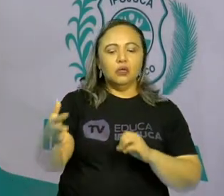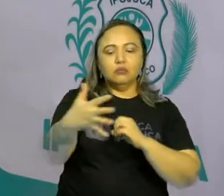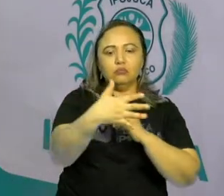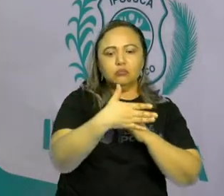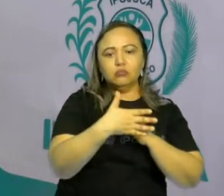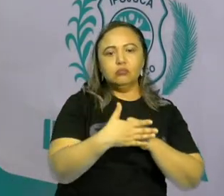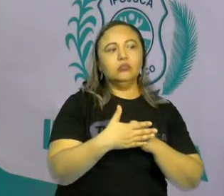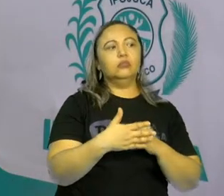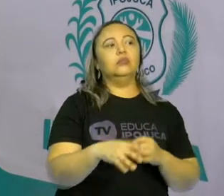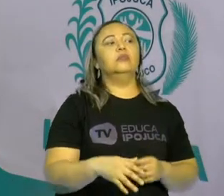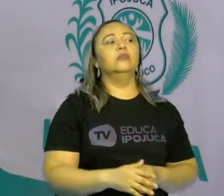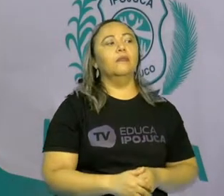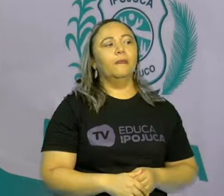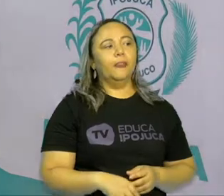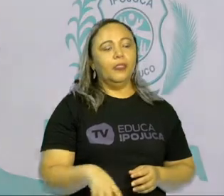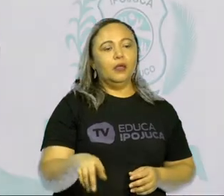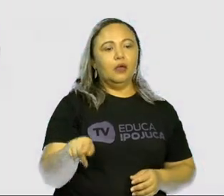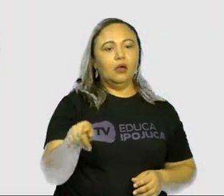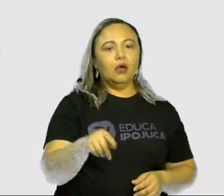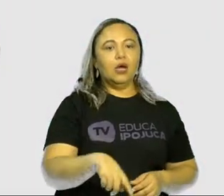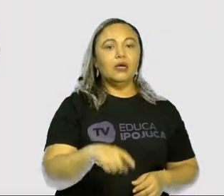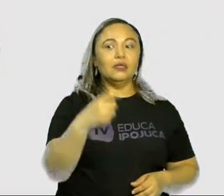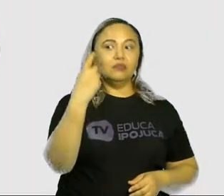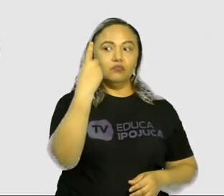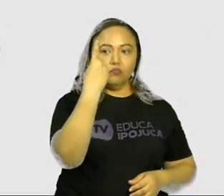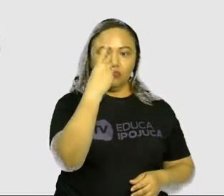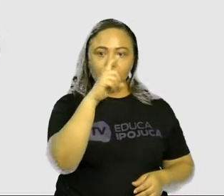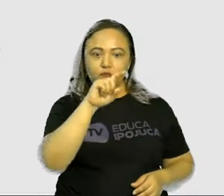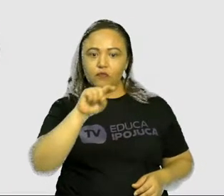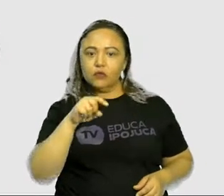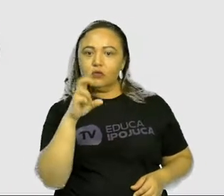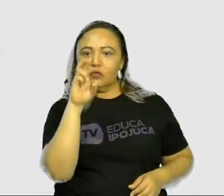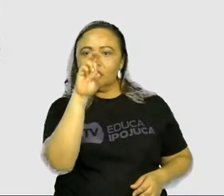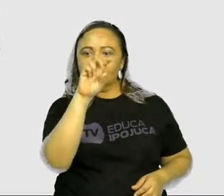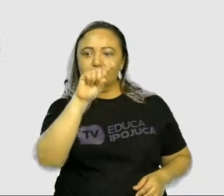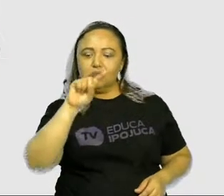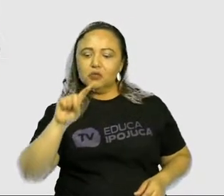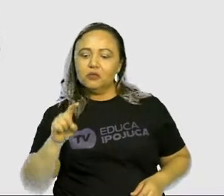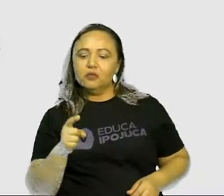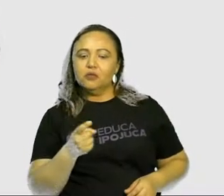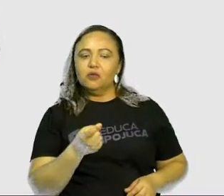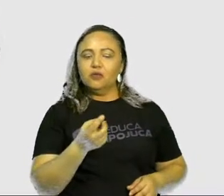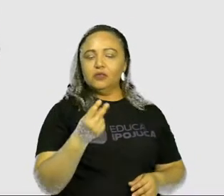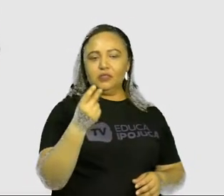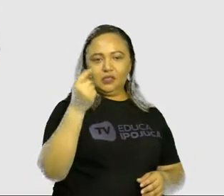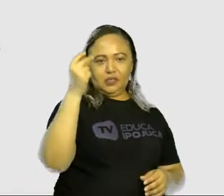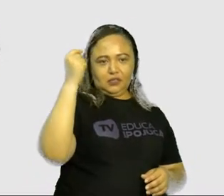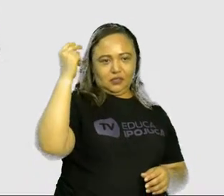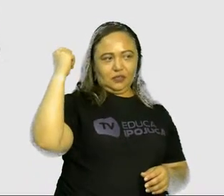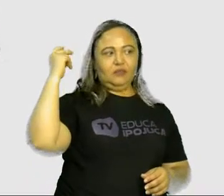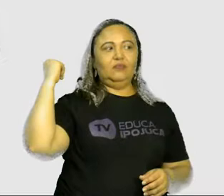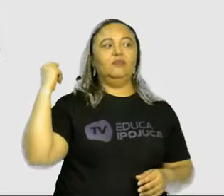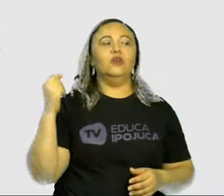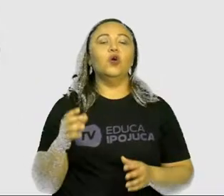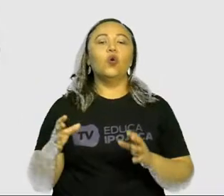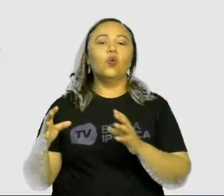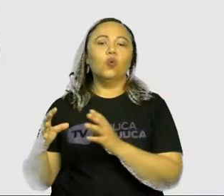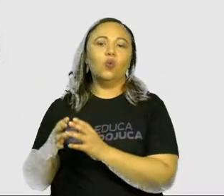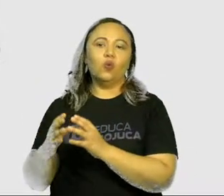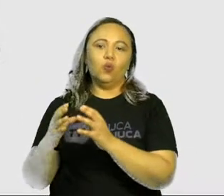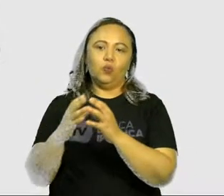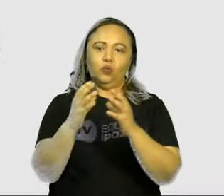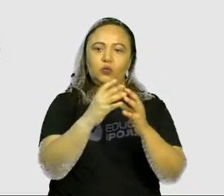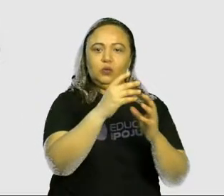Entre 1,5 milhões de anos e 200 mil anos atrás, grupos de